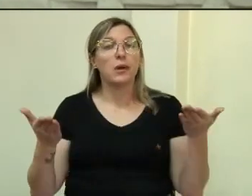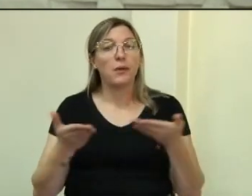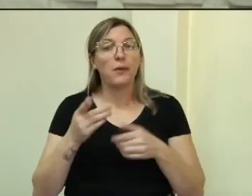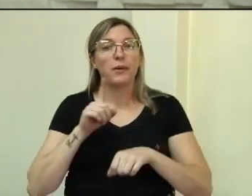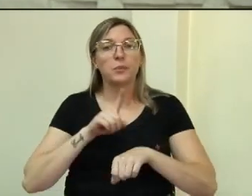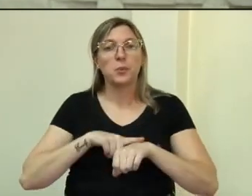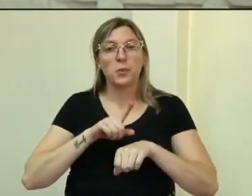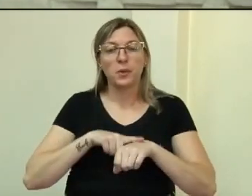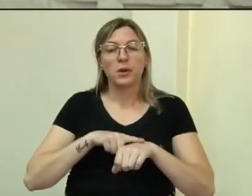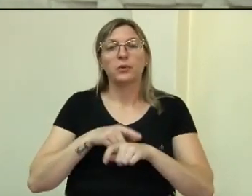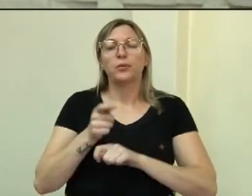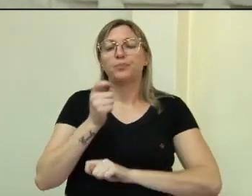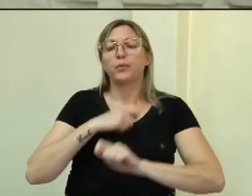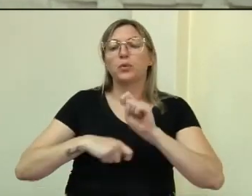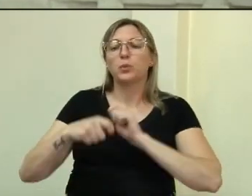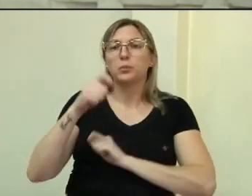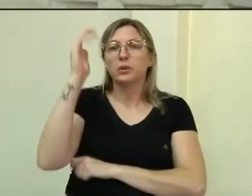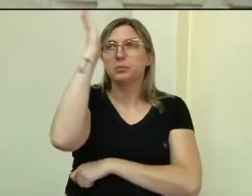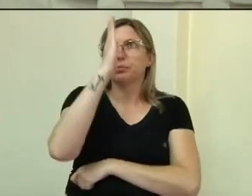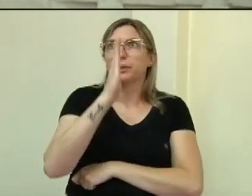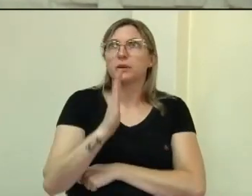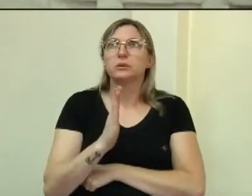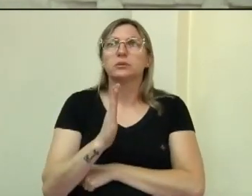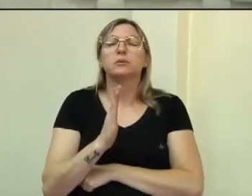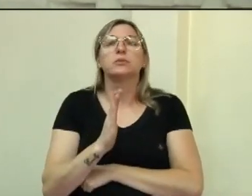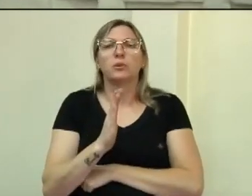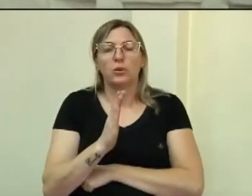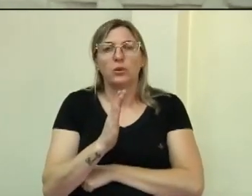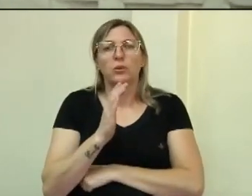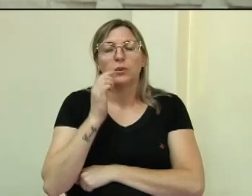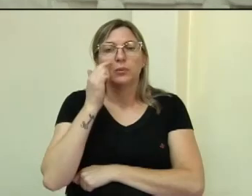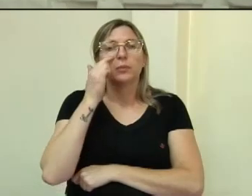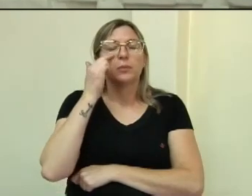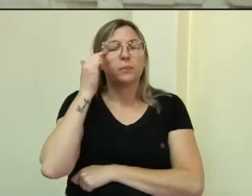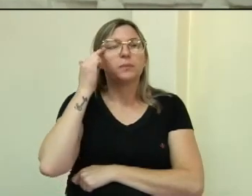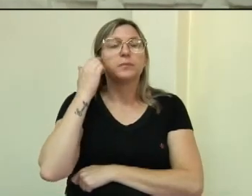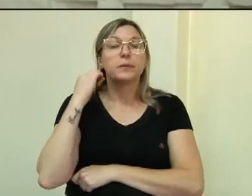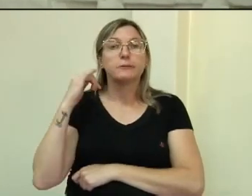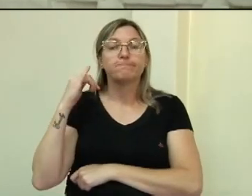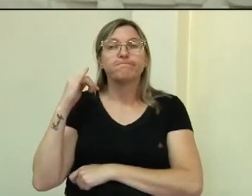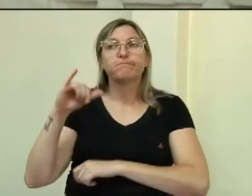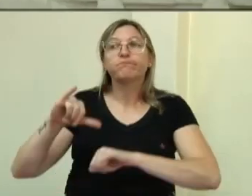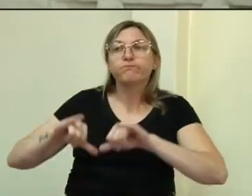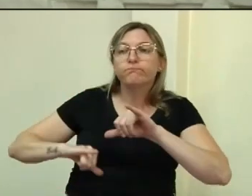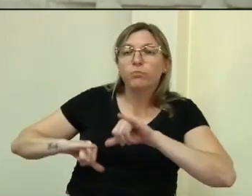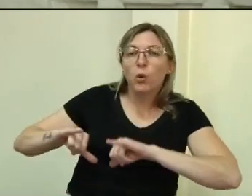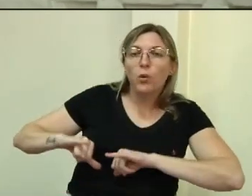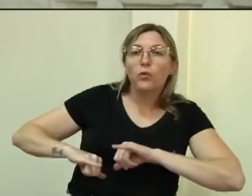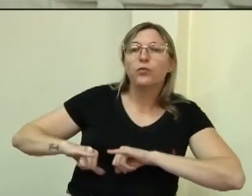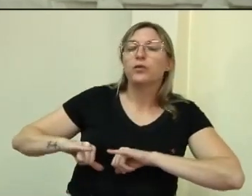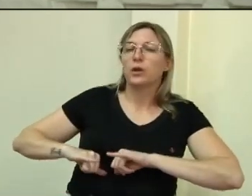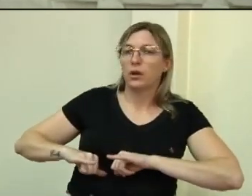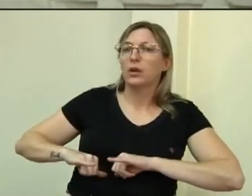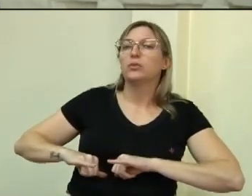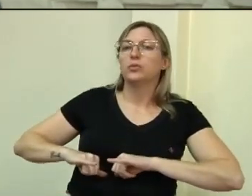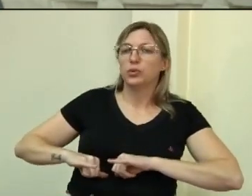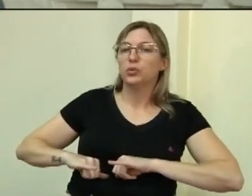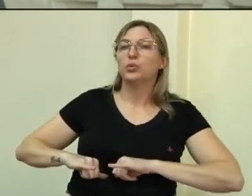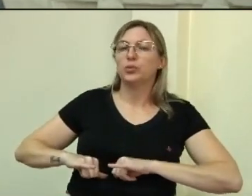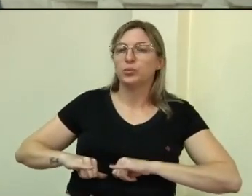toda a economia brasileira está sofrendo, na pele,